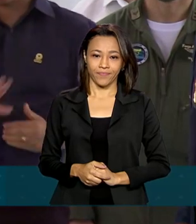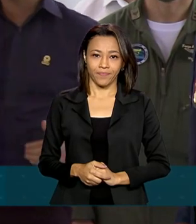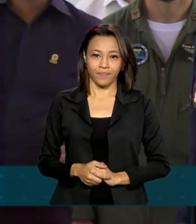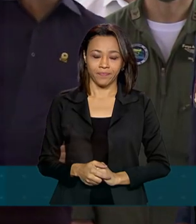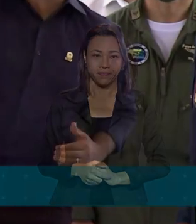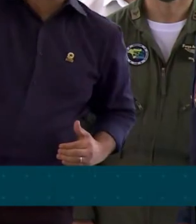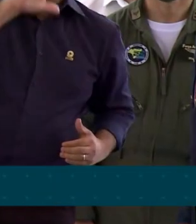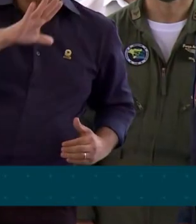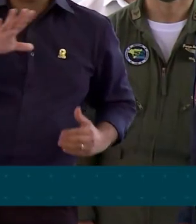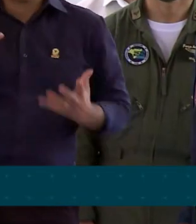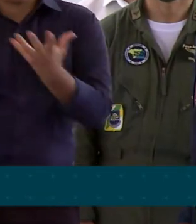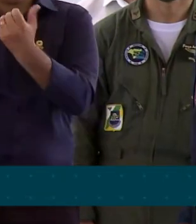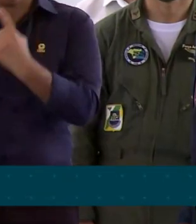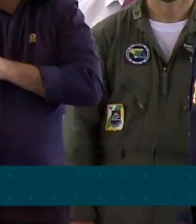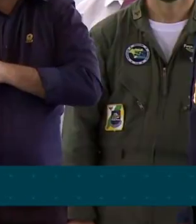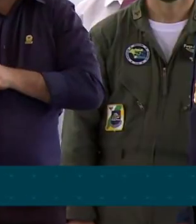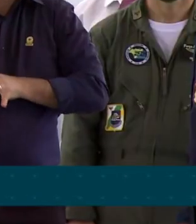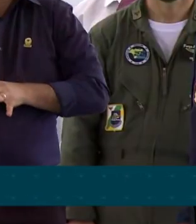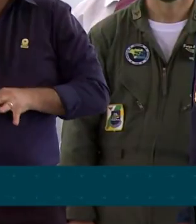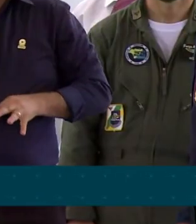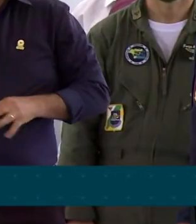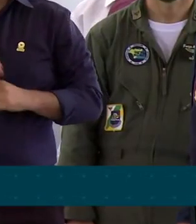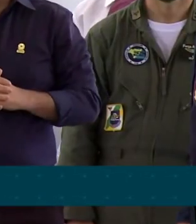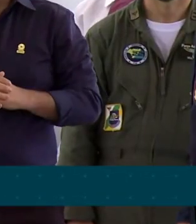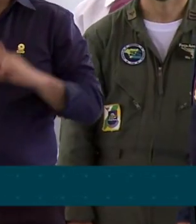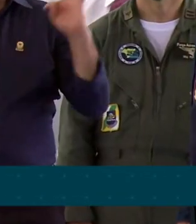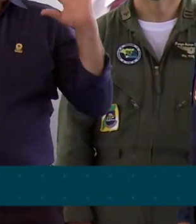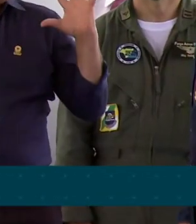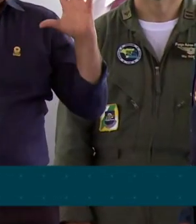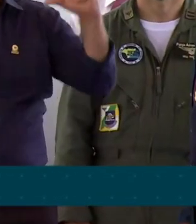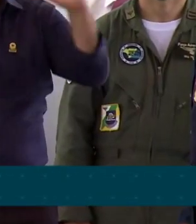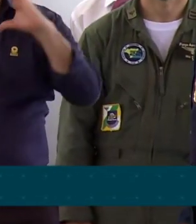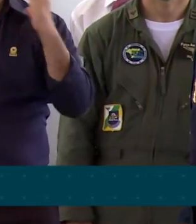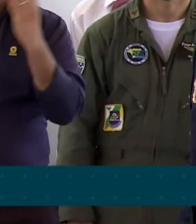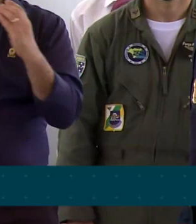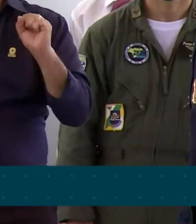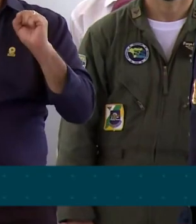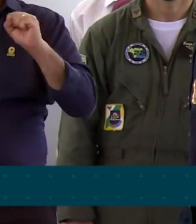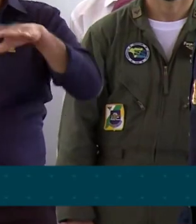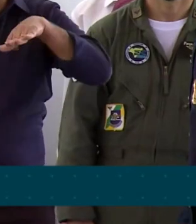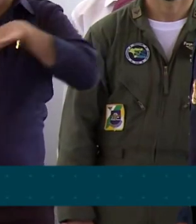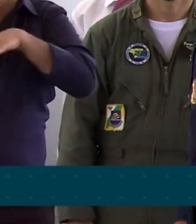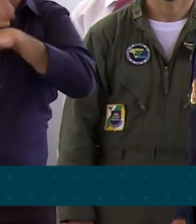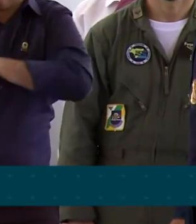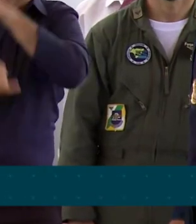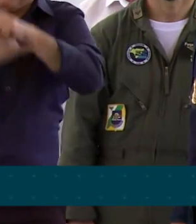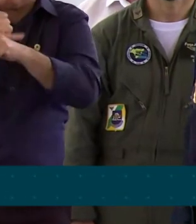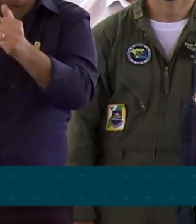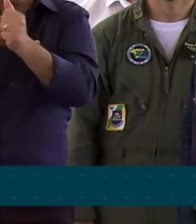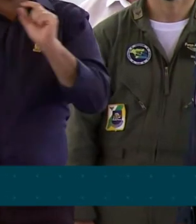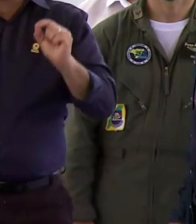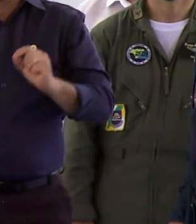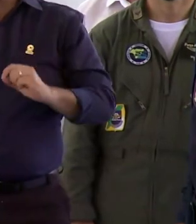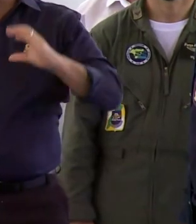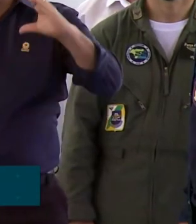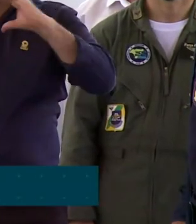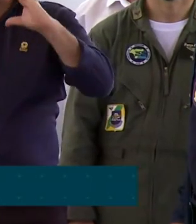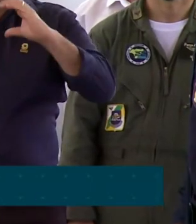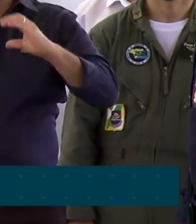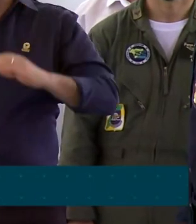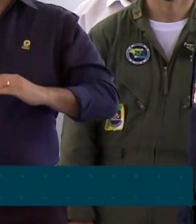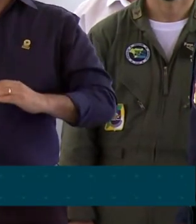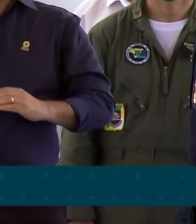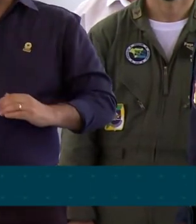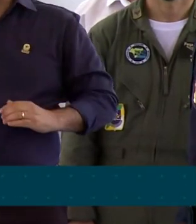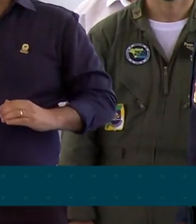recebendo Wi-Fi na Praça. Todos aqui da comunidade terão acesso e a senha é Comunica Brasil.